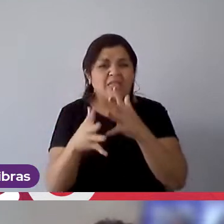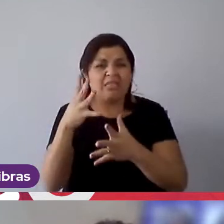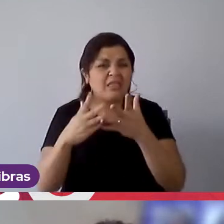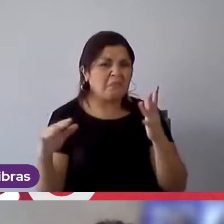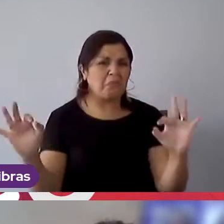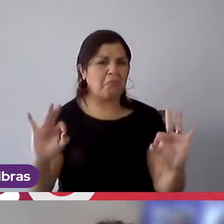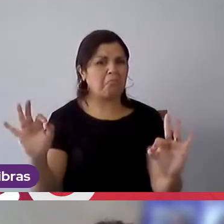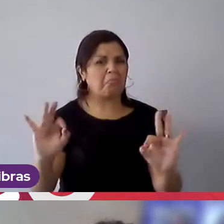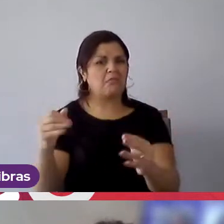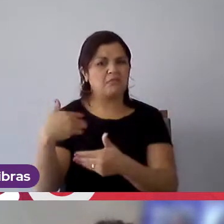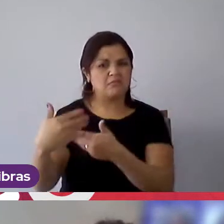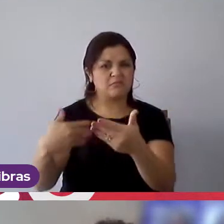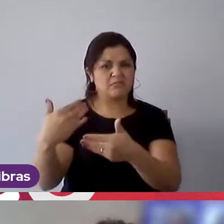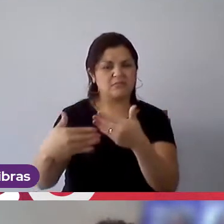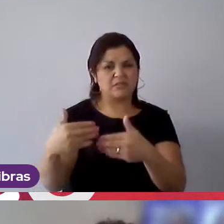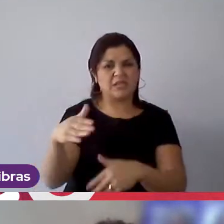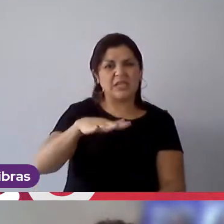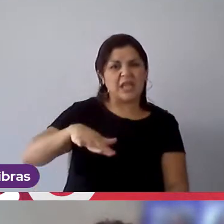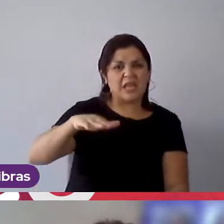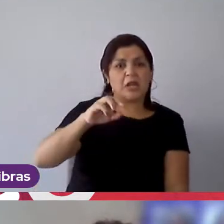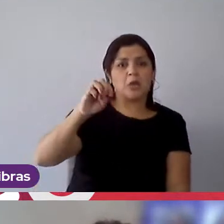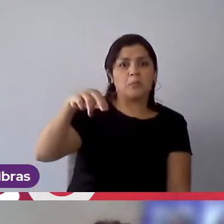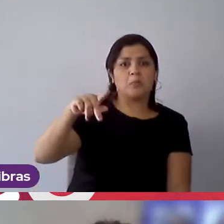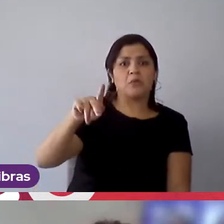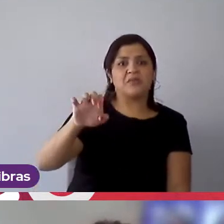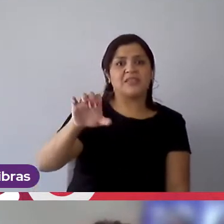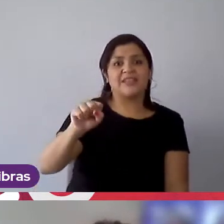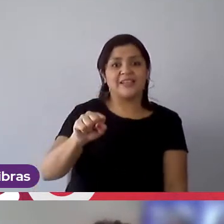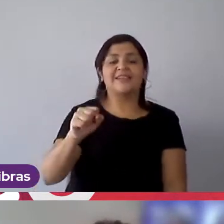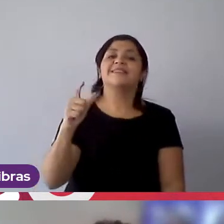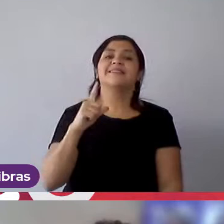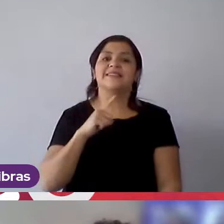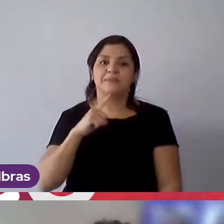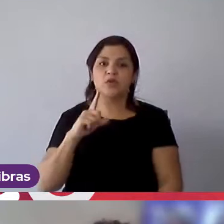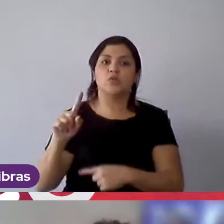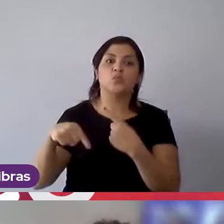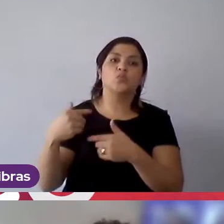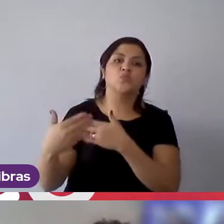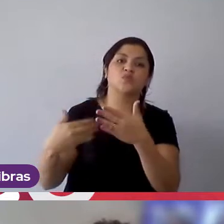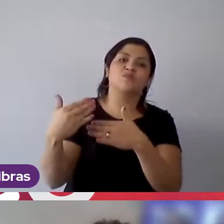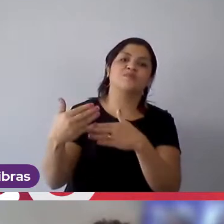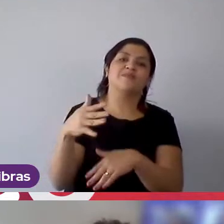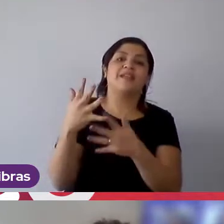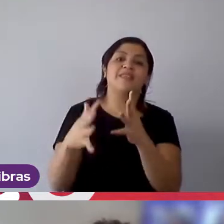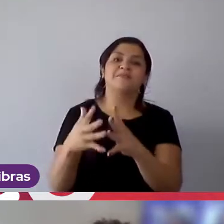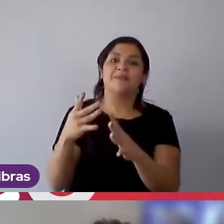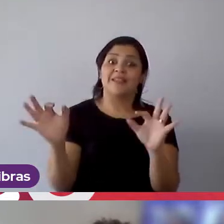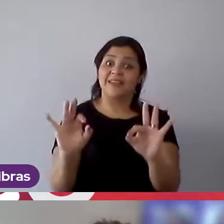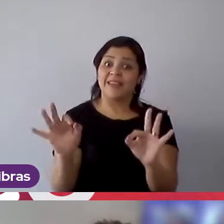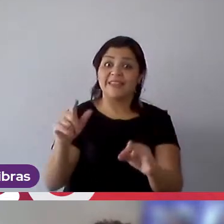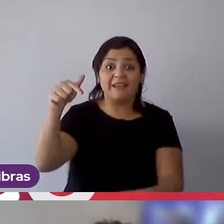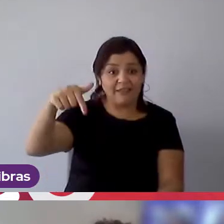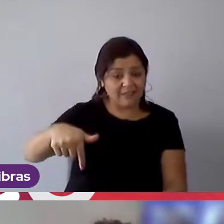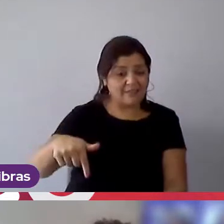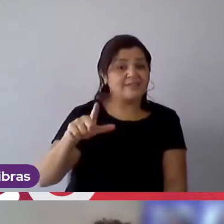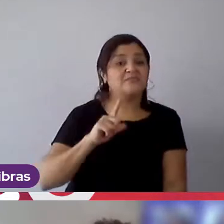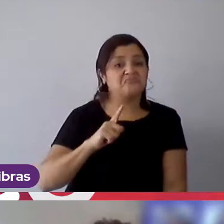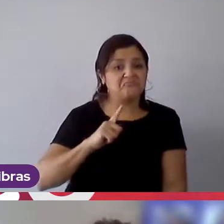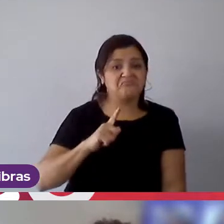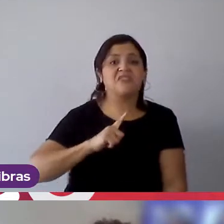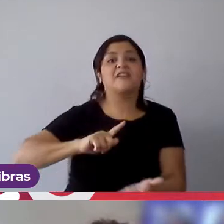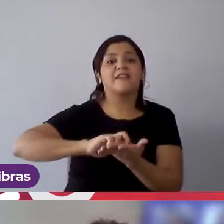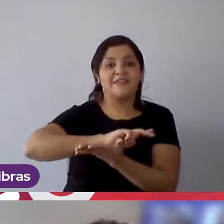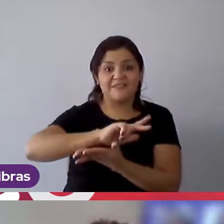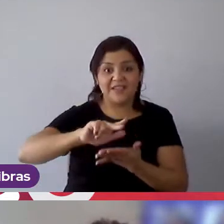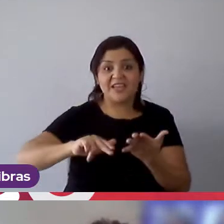a sua carreira, seja na Mondelez, seja em qualquer outra empresa, atrapalhe seu desenvolvimento, aqui na Mondelez, nós temos vários